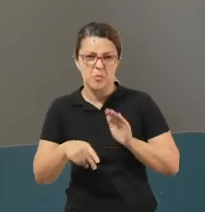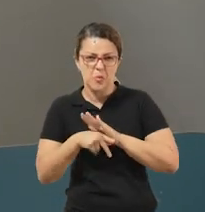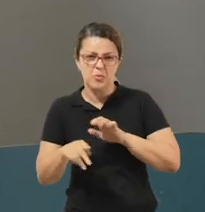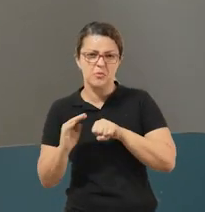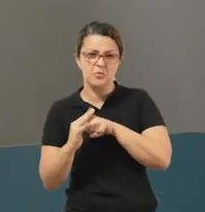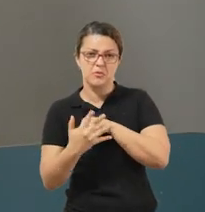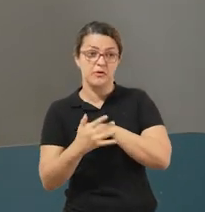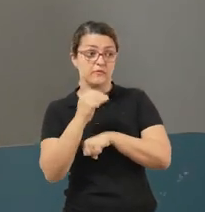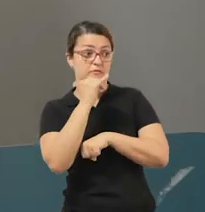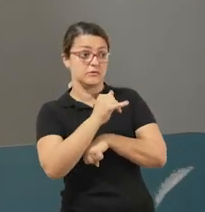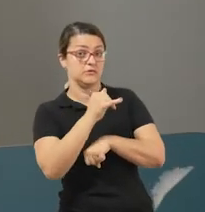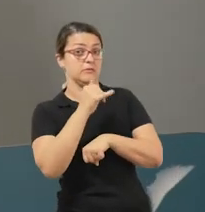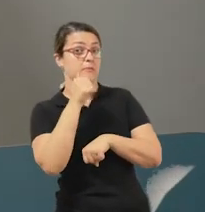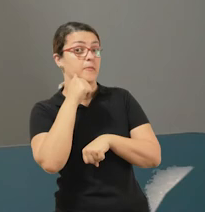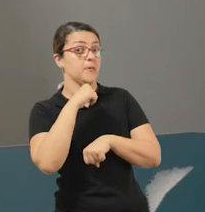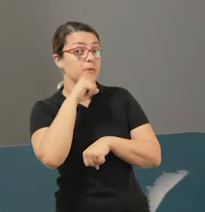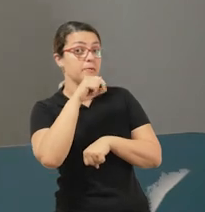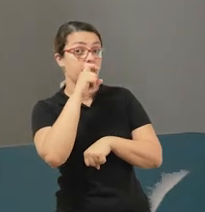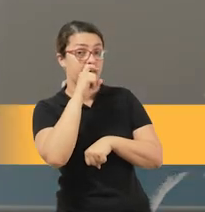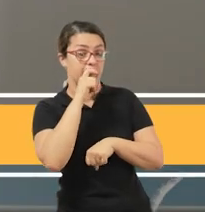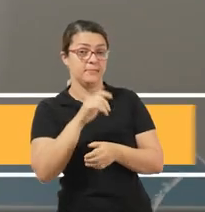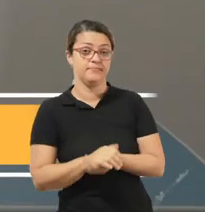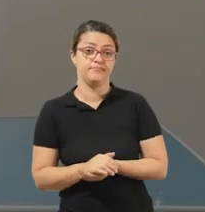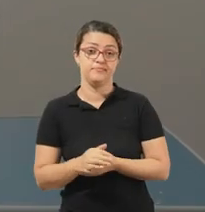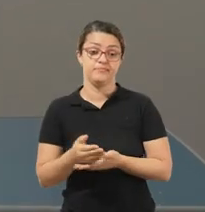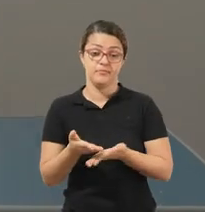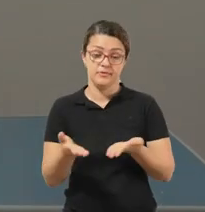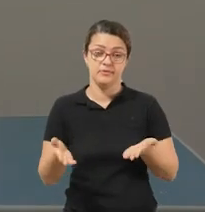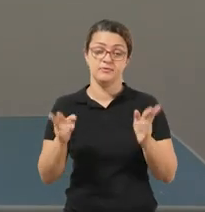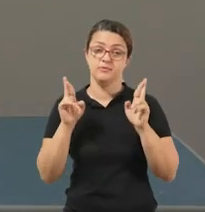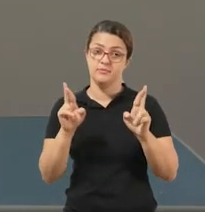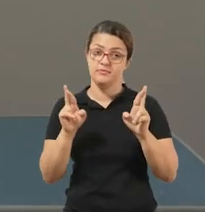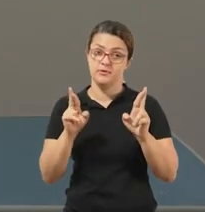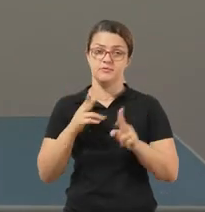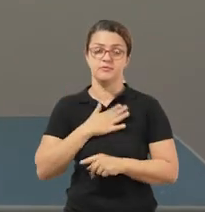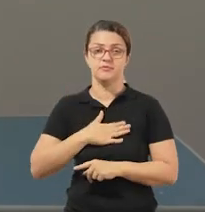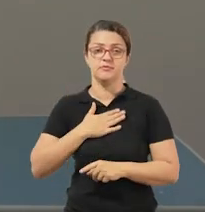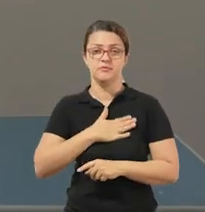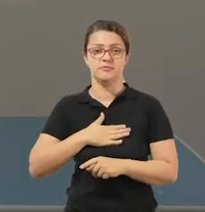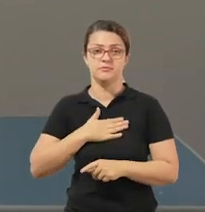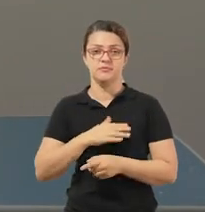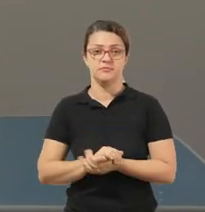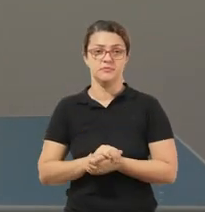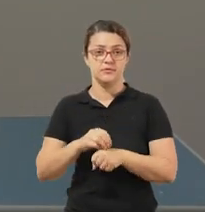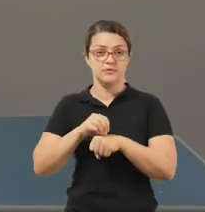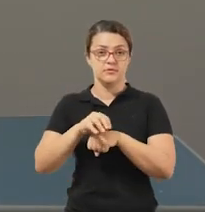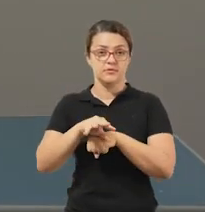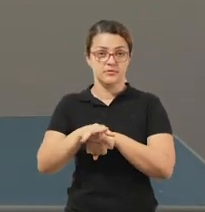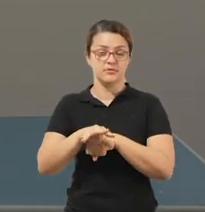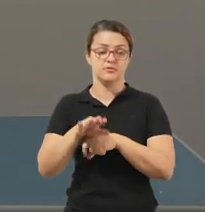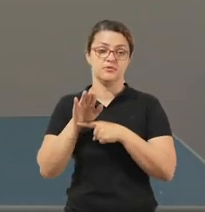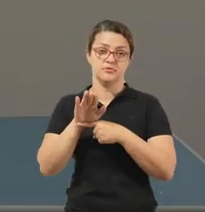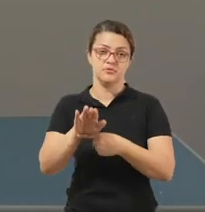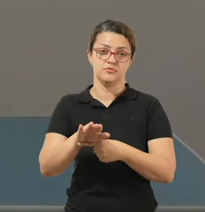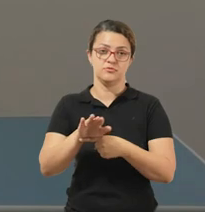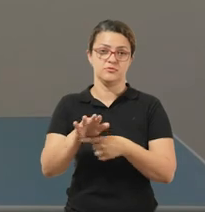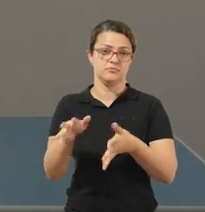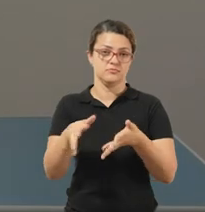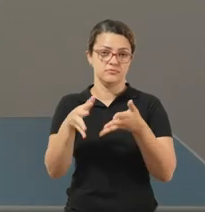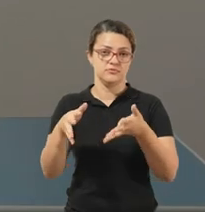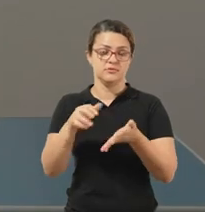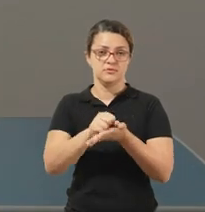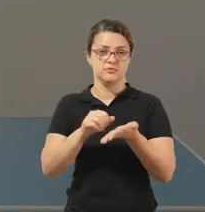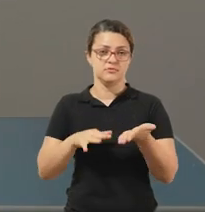conte ao seu pai e à sua mãe. Por hoje é só, pessoal. Espero que vocês tenham gostado. E as dicas possam auxiliar vocês na